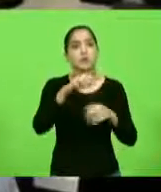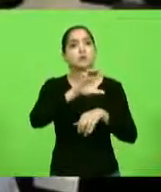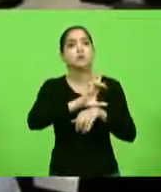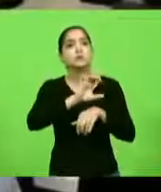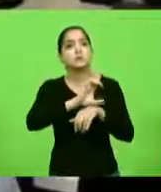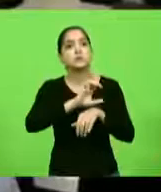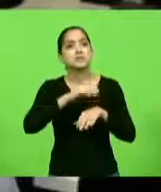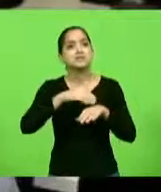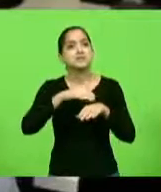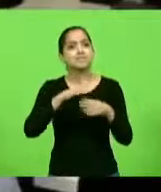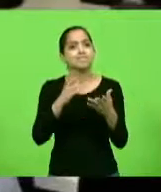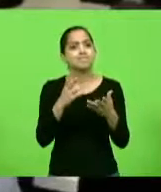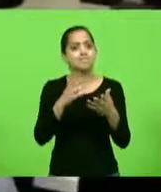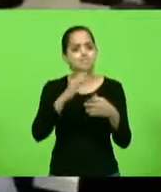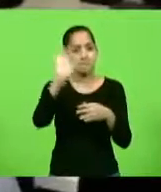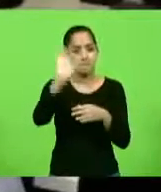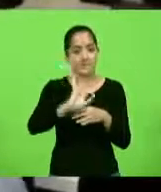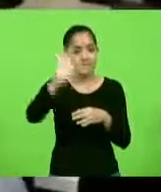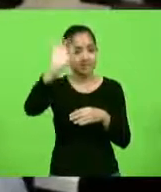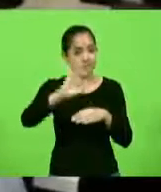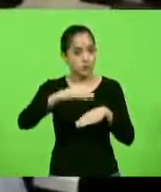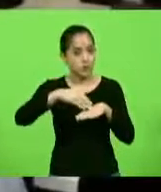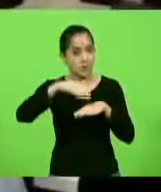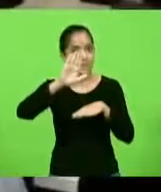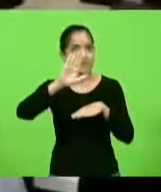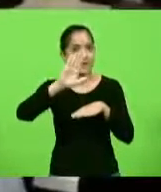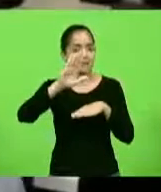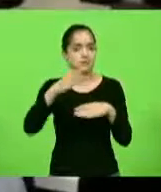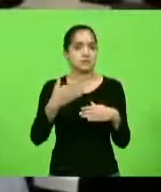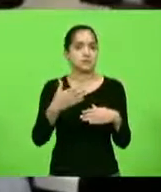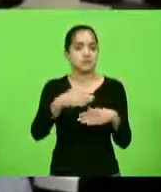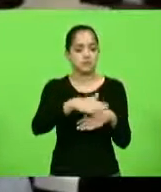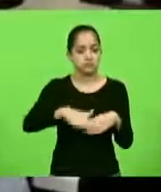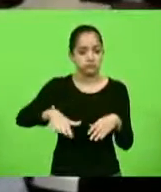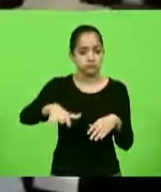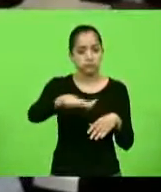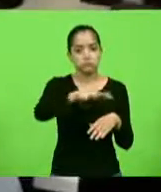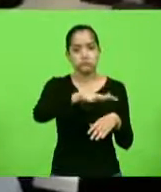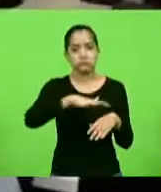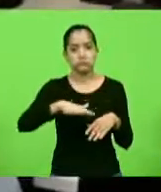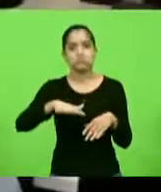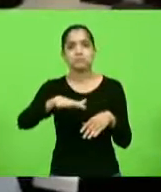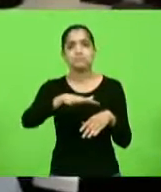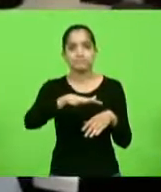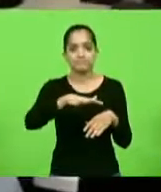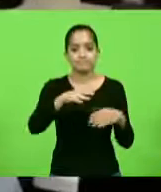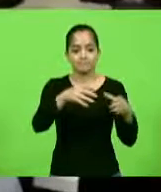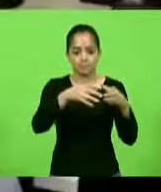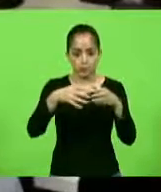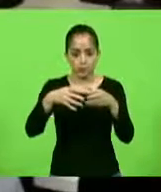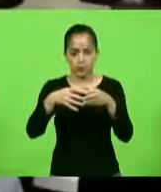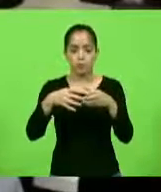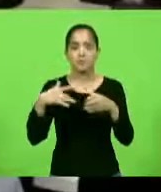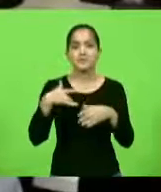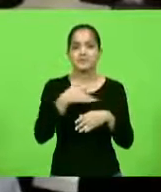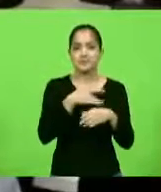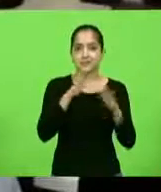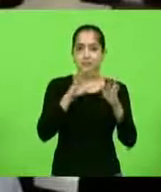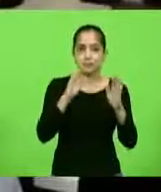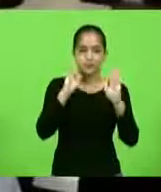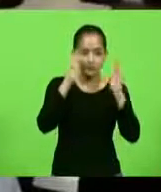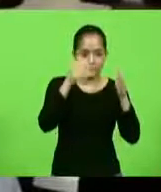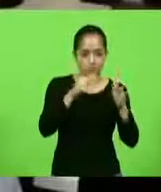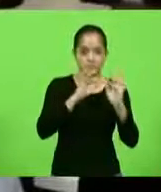mais percentualmente, em termos de território, é abrangido pelas equipes de saúde da família. Então, é um